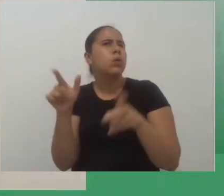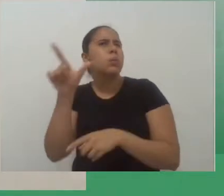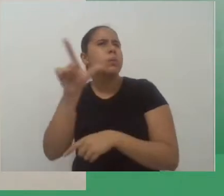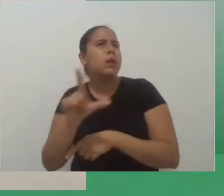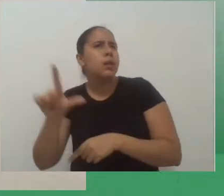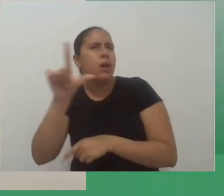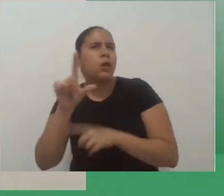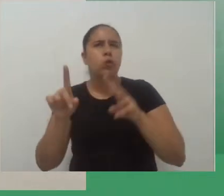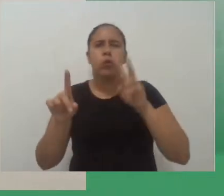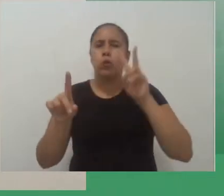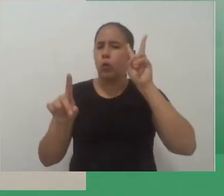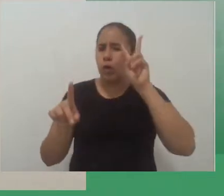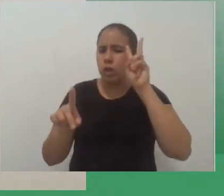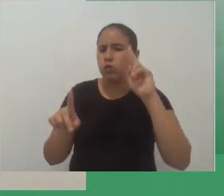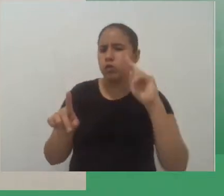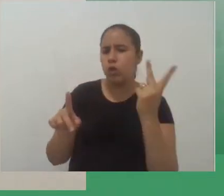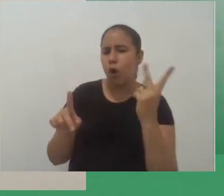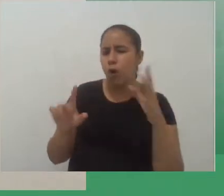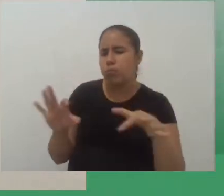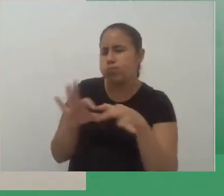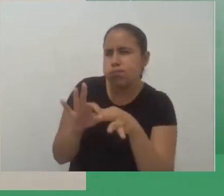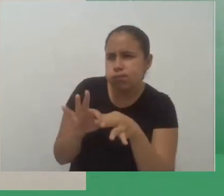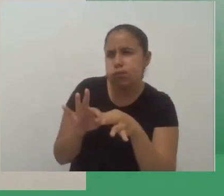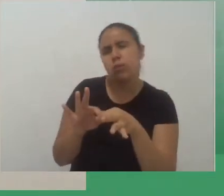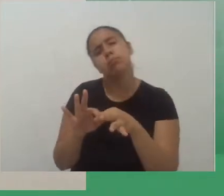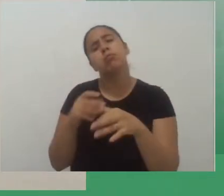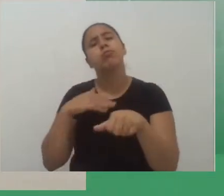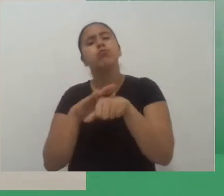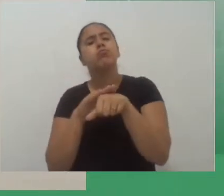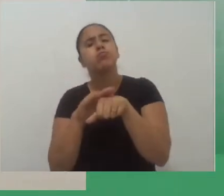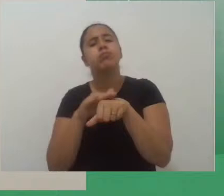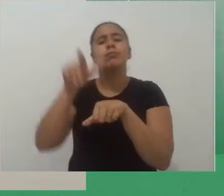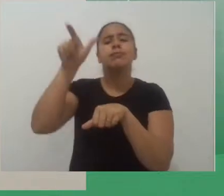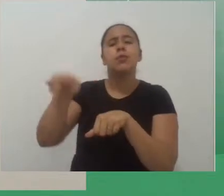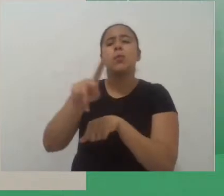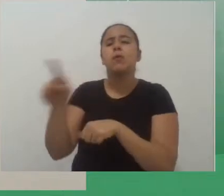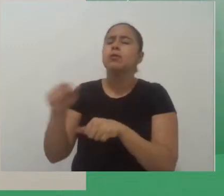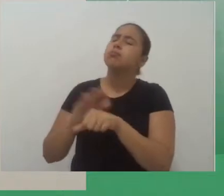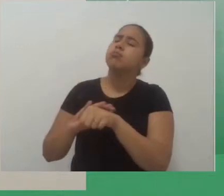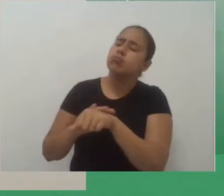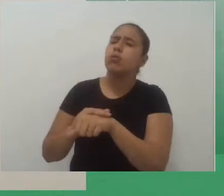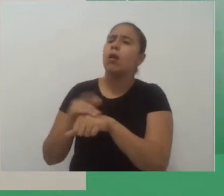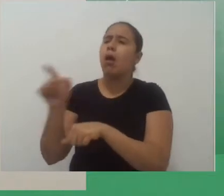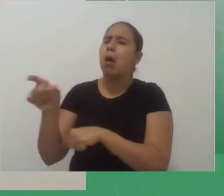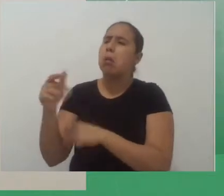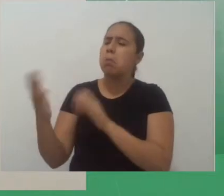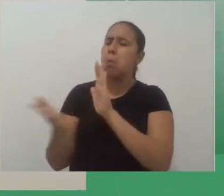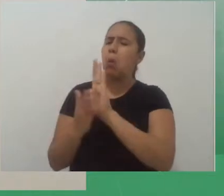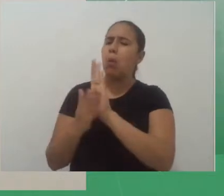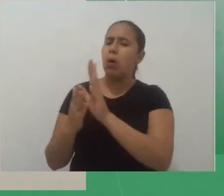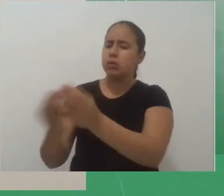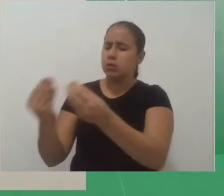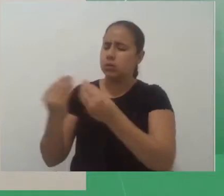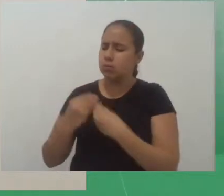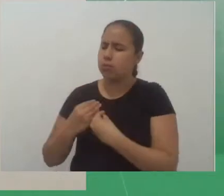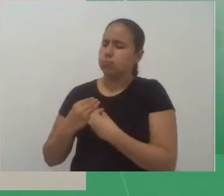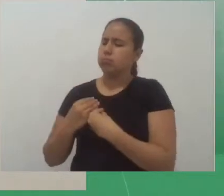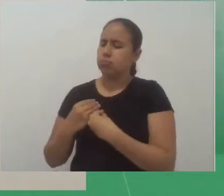conversa com ele surgiu uma proposta e eu me interessei porque era uma temática que eu não conhecia